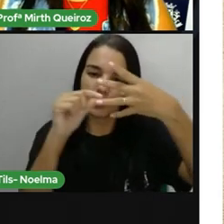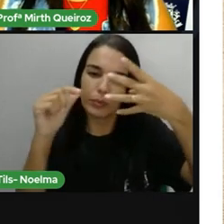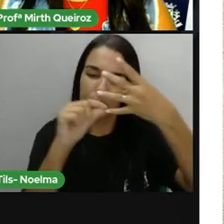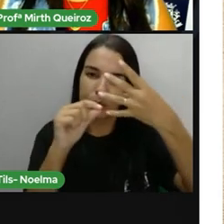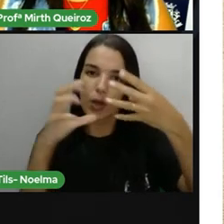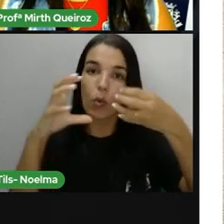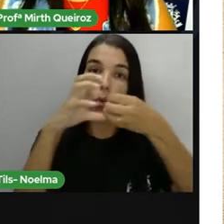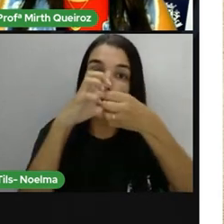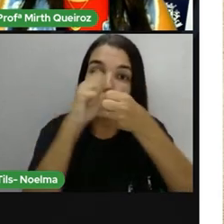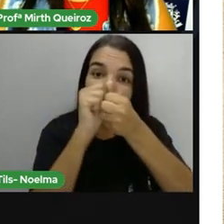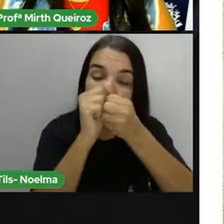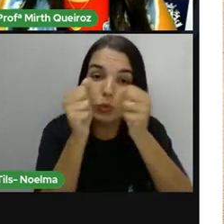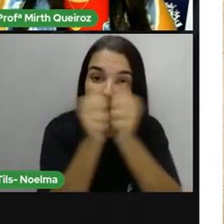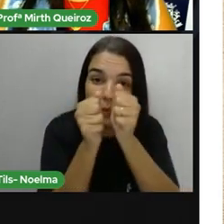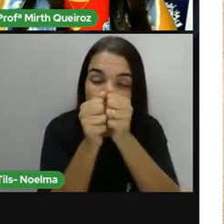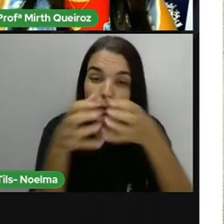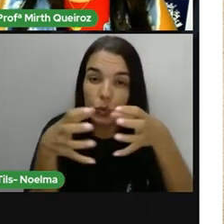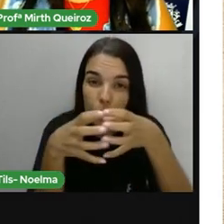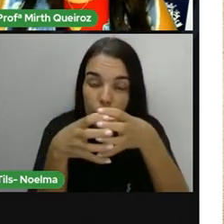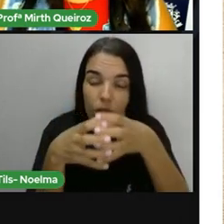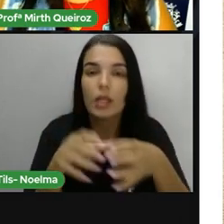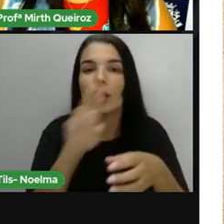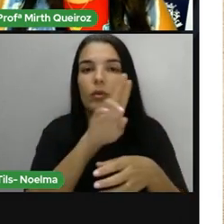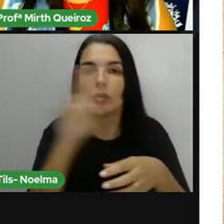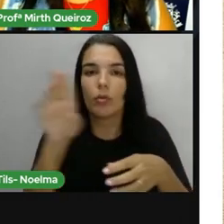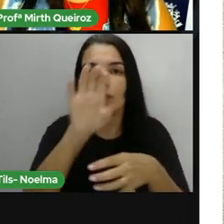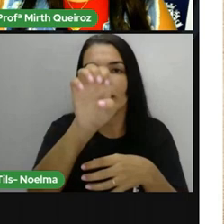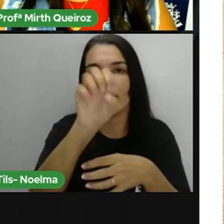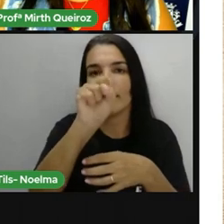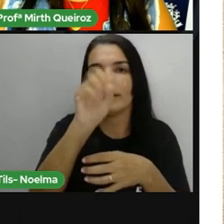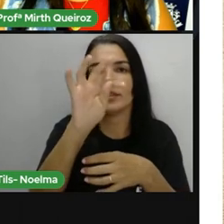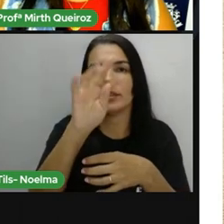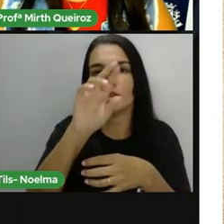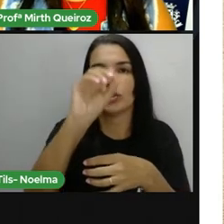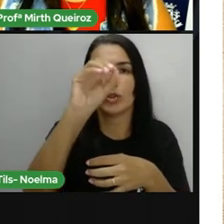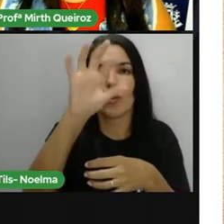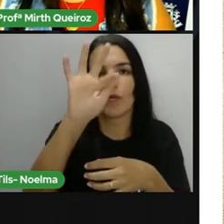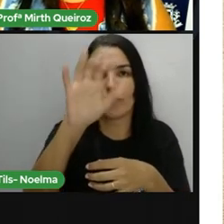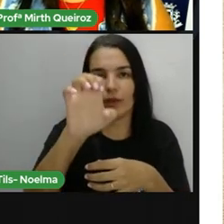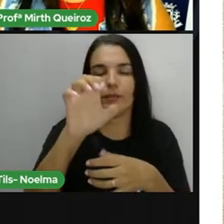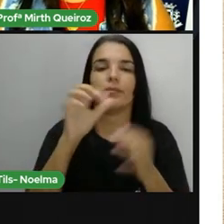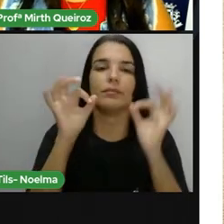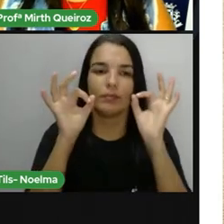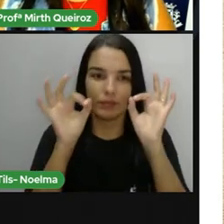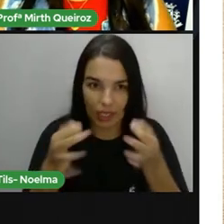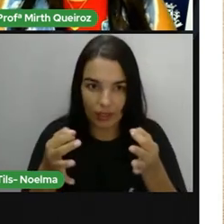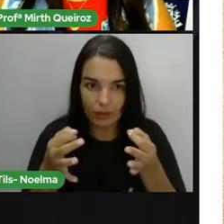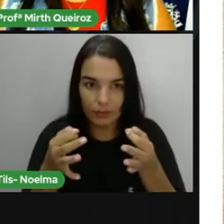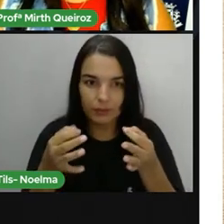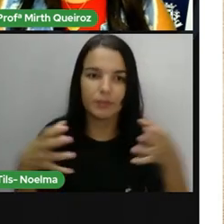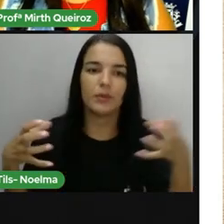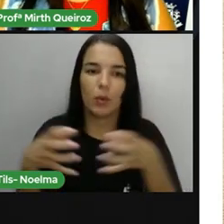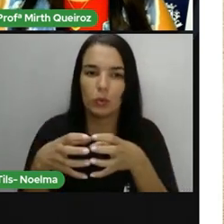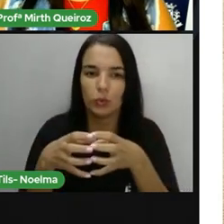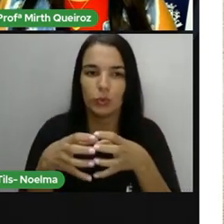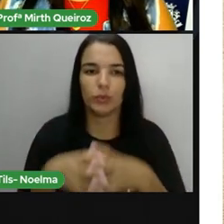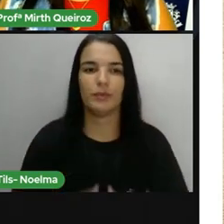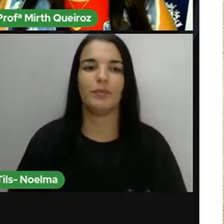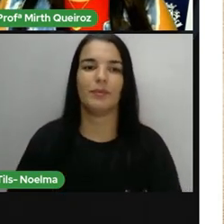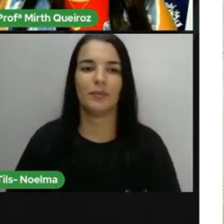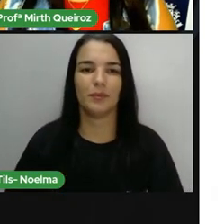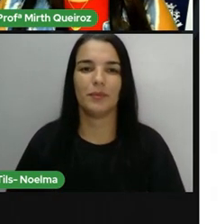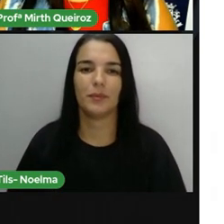Resumindo, verso, cada linha. Estrofe é o conjunto de versos.